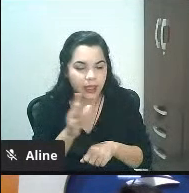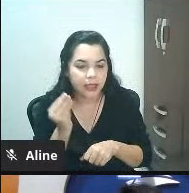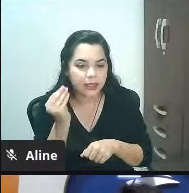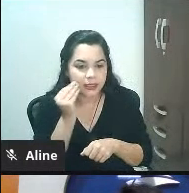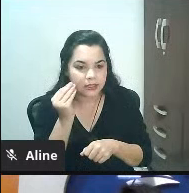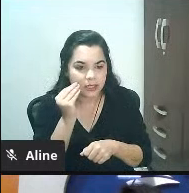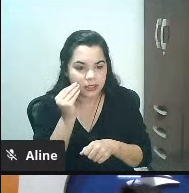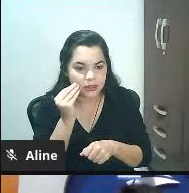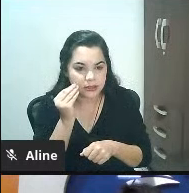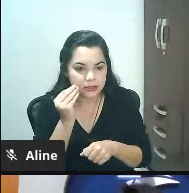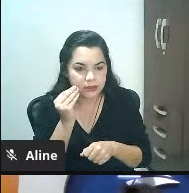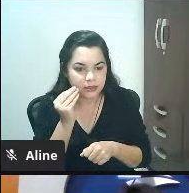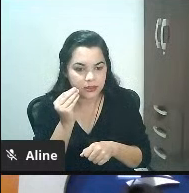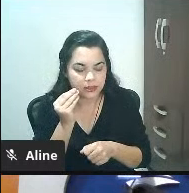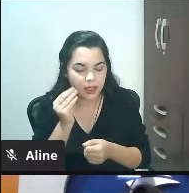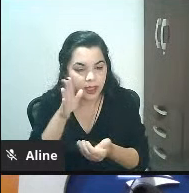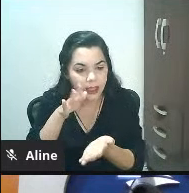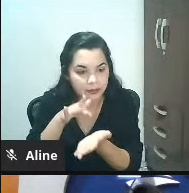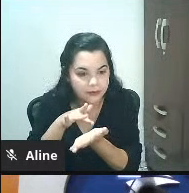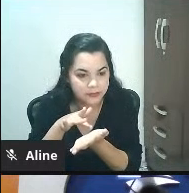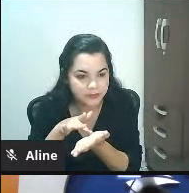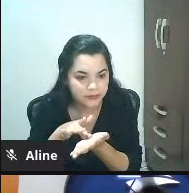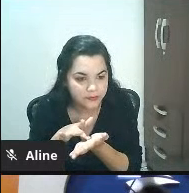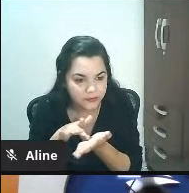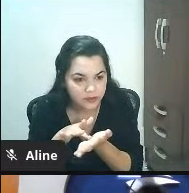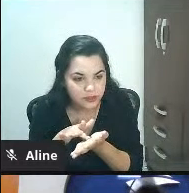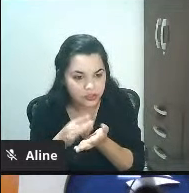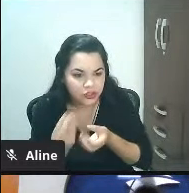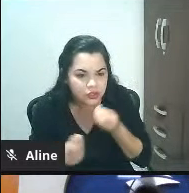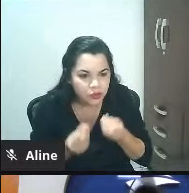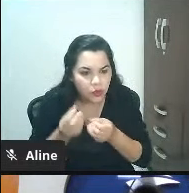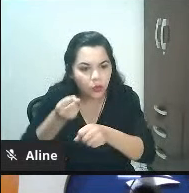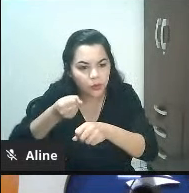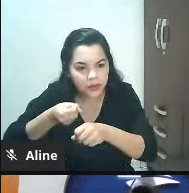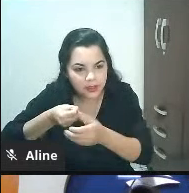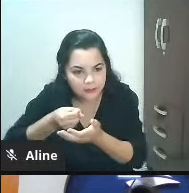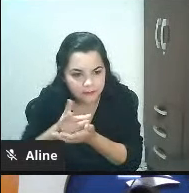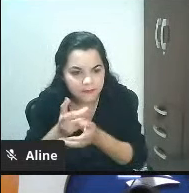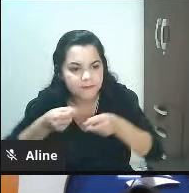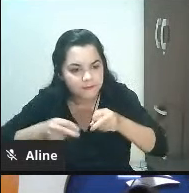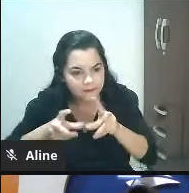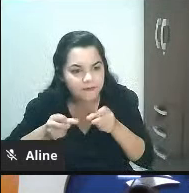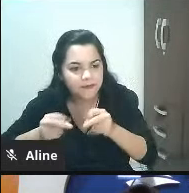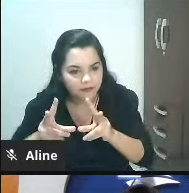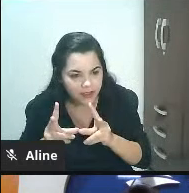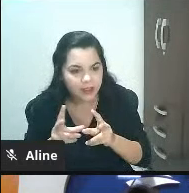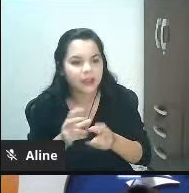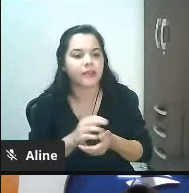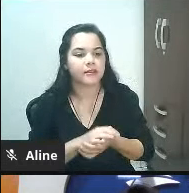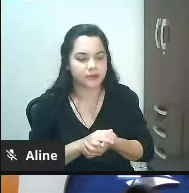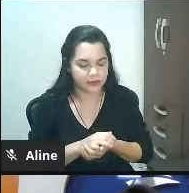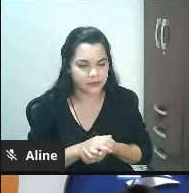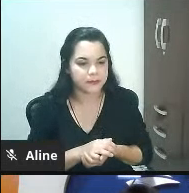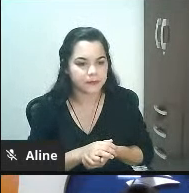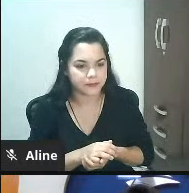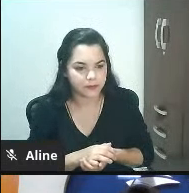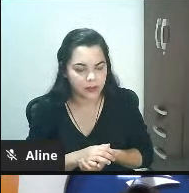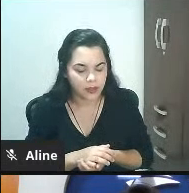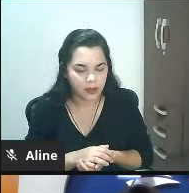impressionante. Você pode simular... A gente pode simular uma venda aqui agora. Falei isso. Sai dessa agora. Falou aquilo. Sai dessa agora.